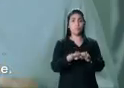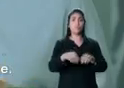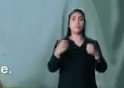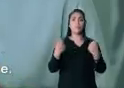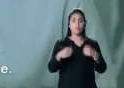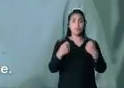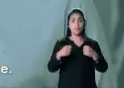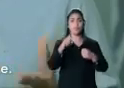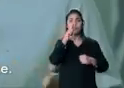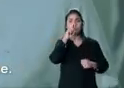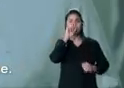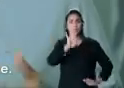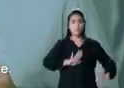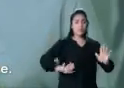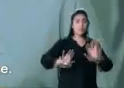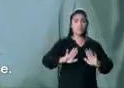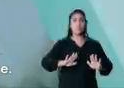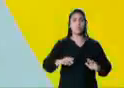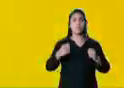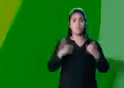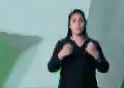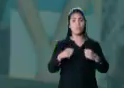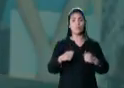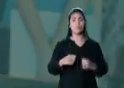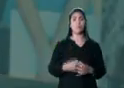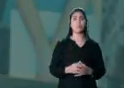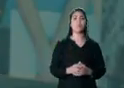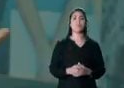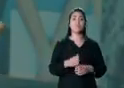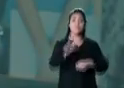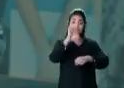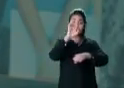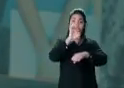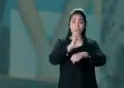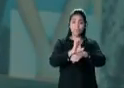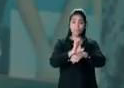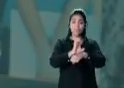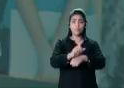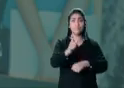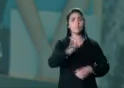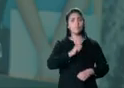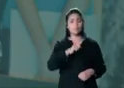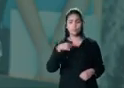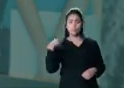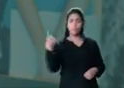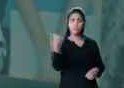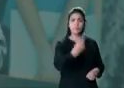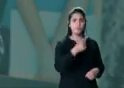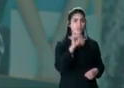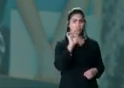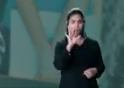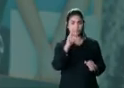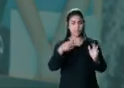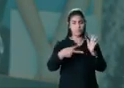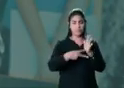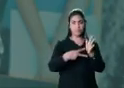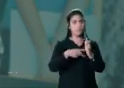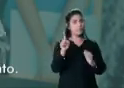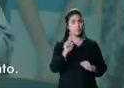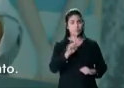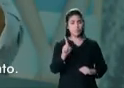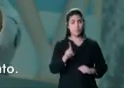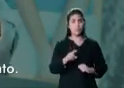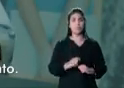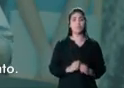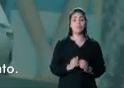para combater o crime onde ele acontece. Nosso Estado tem que ser para todos e não para um único partido.